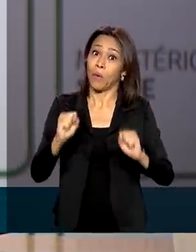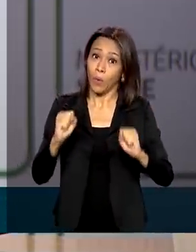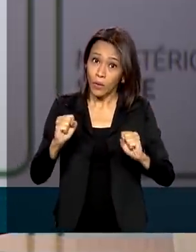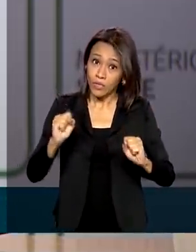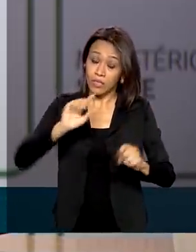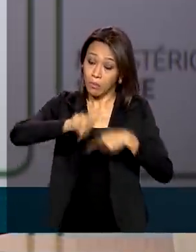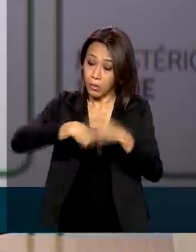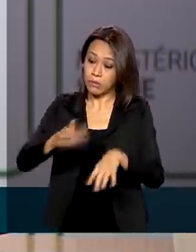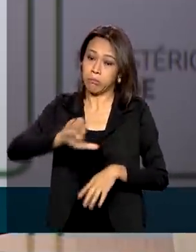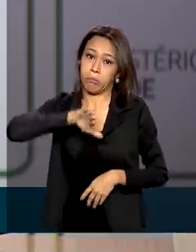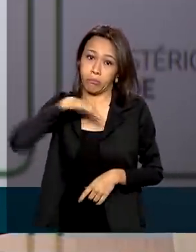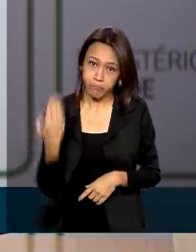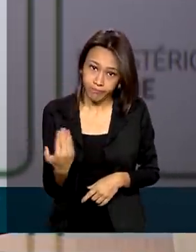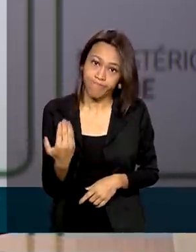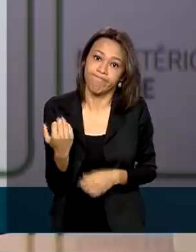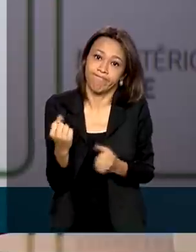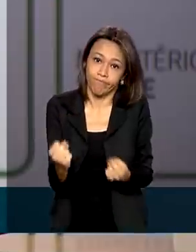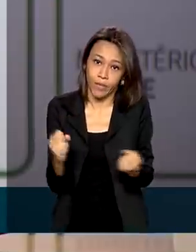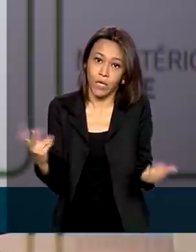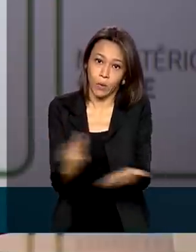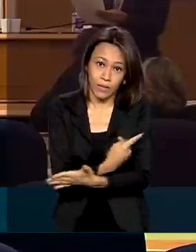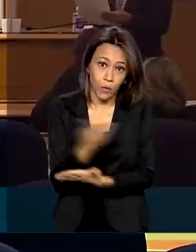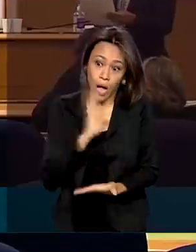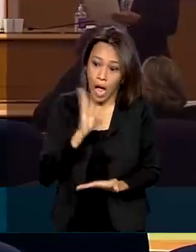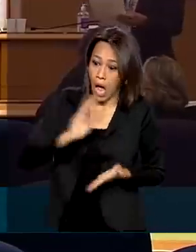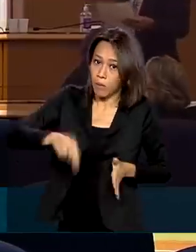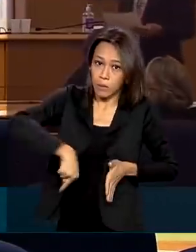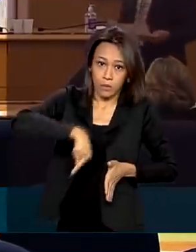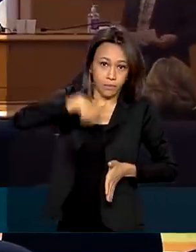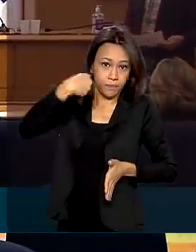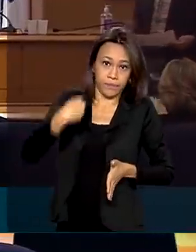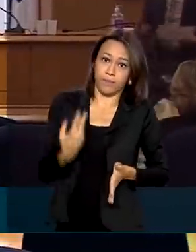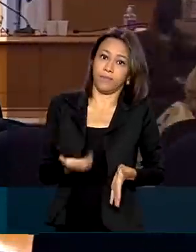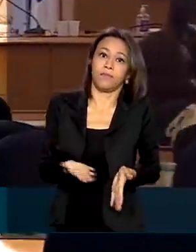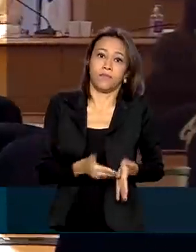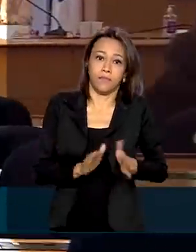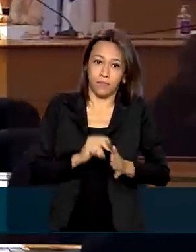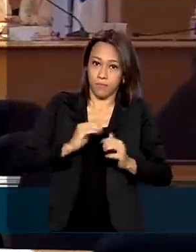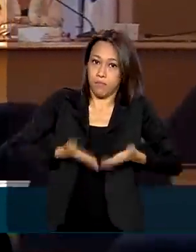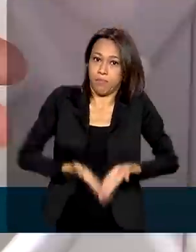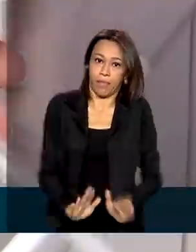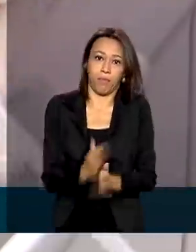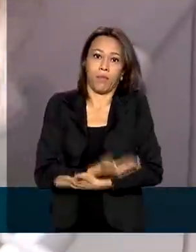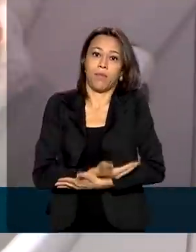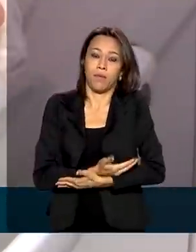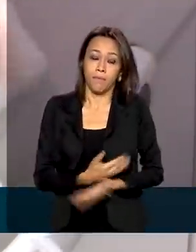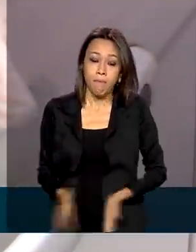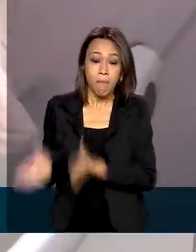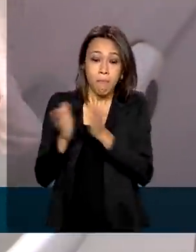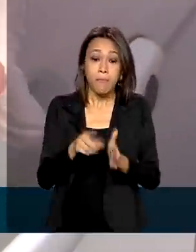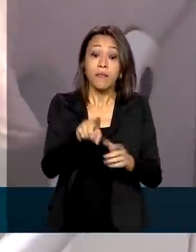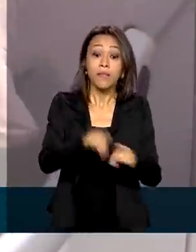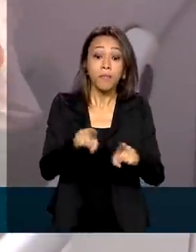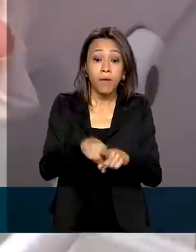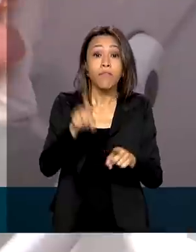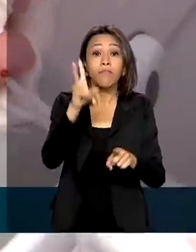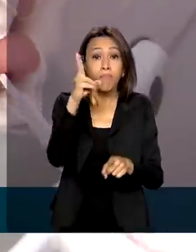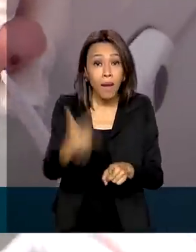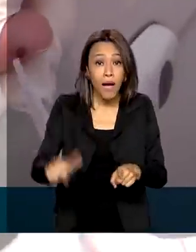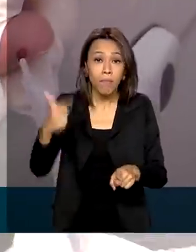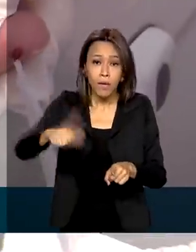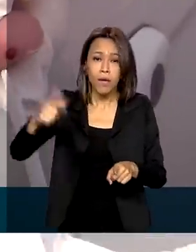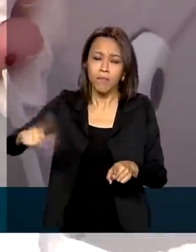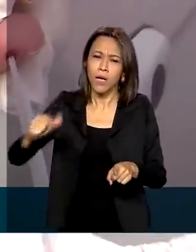evoluir para óbito se não houver uma intervenção muito rápida. Os recursos vão apoiar, por exemplo, a ampliação da testagem para a